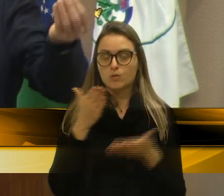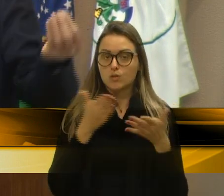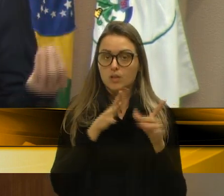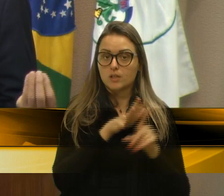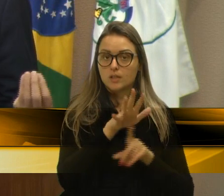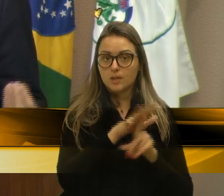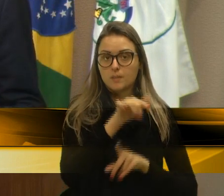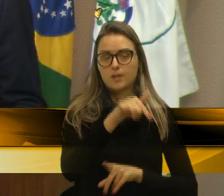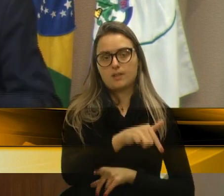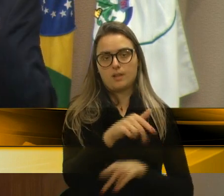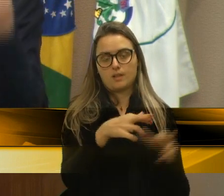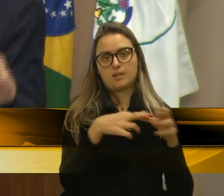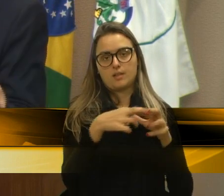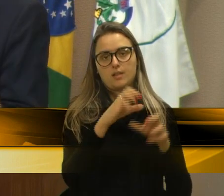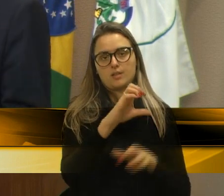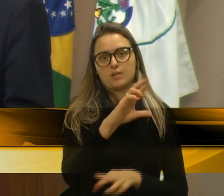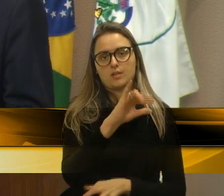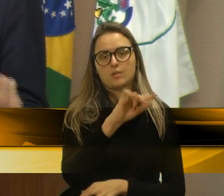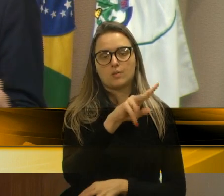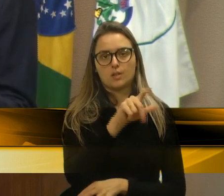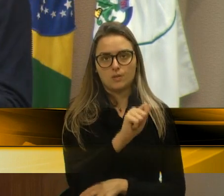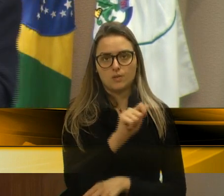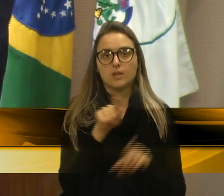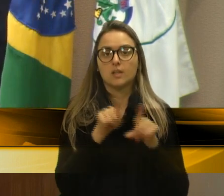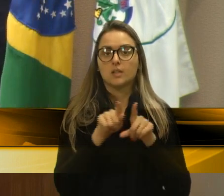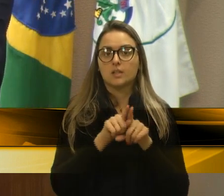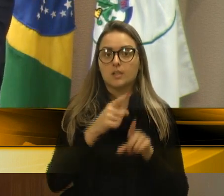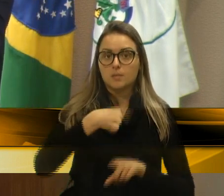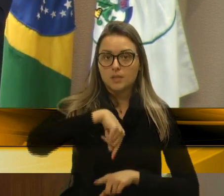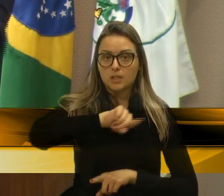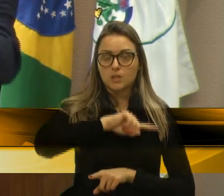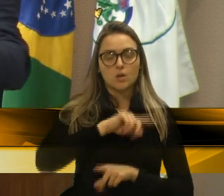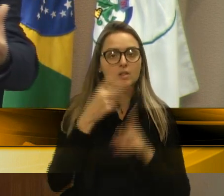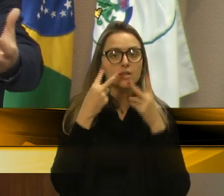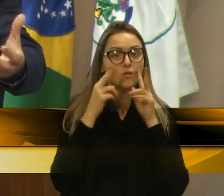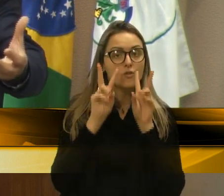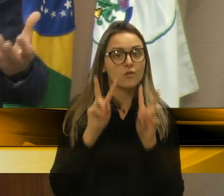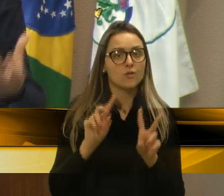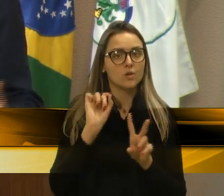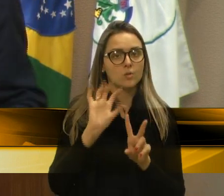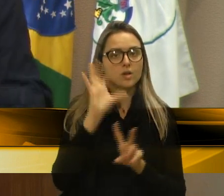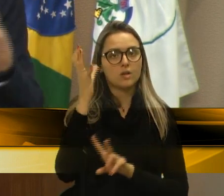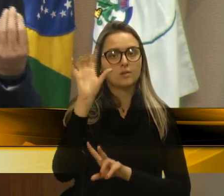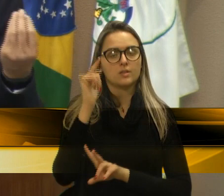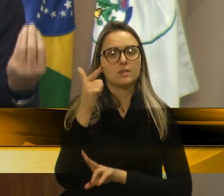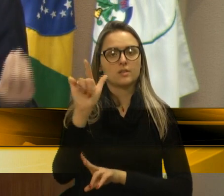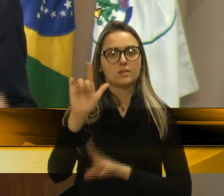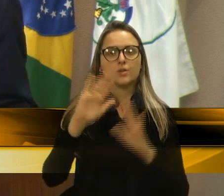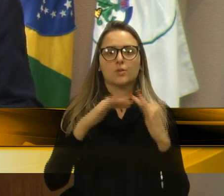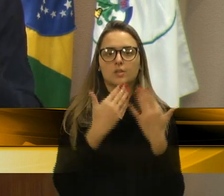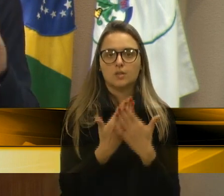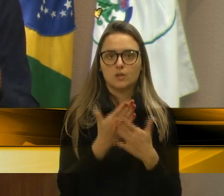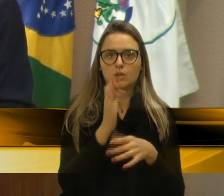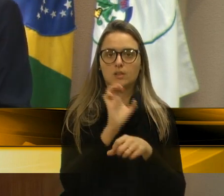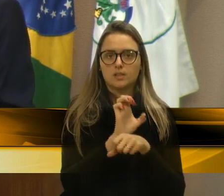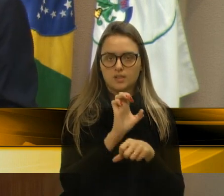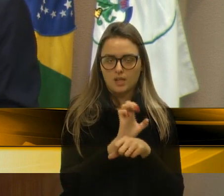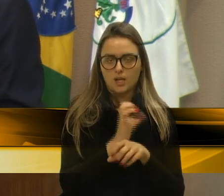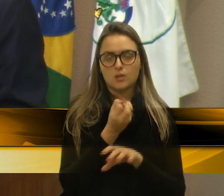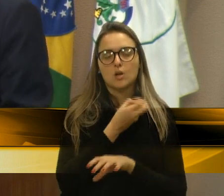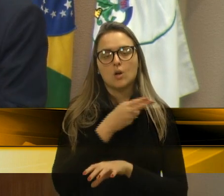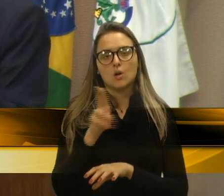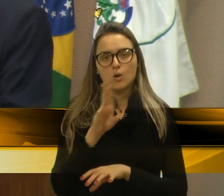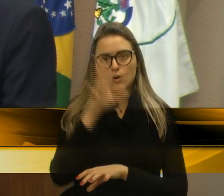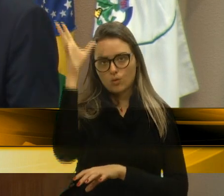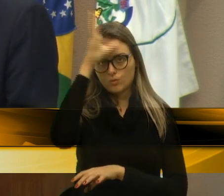Criuva, acho que é importante nós estender essa demanda a outros colégios, seja ele